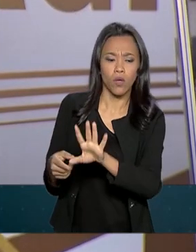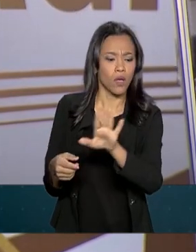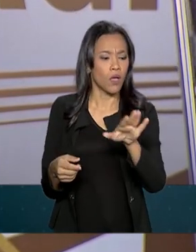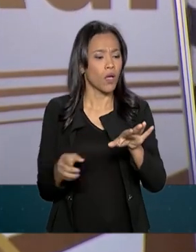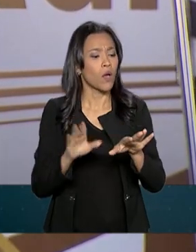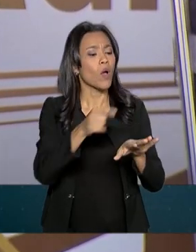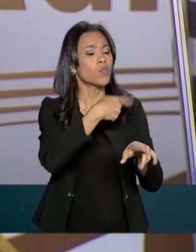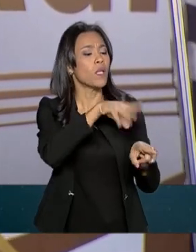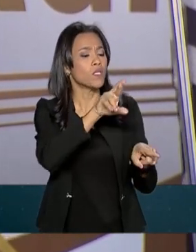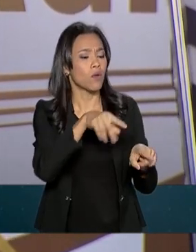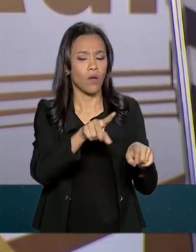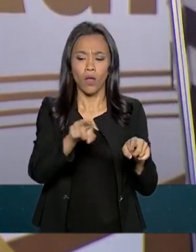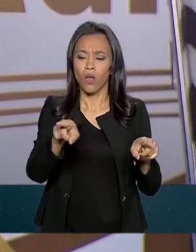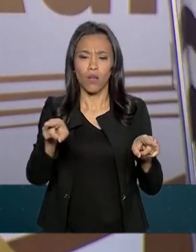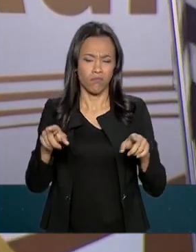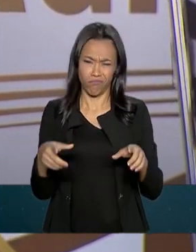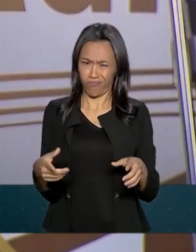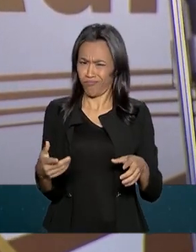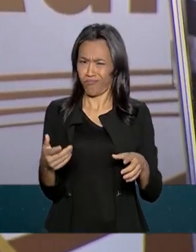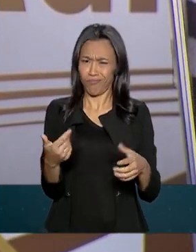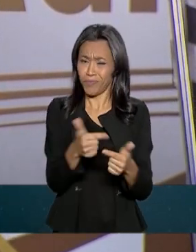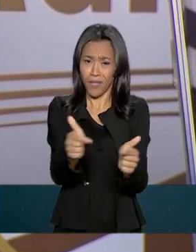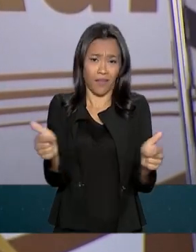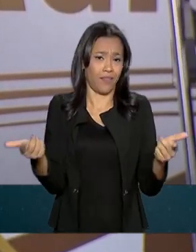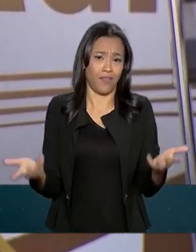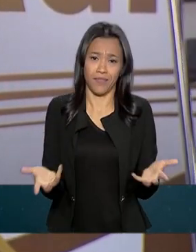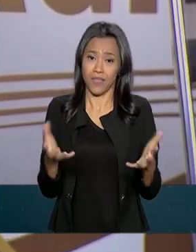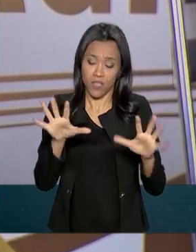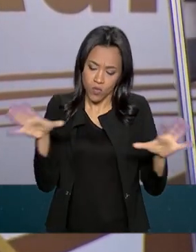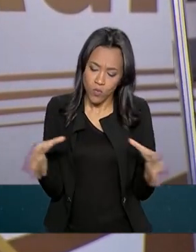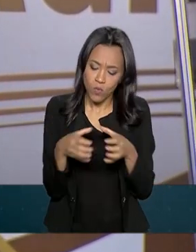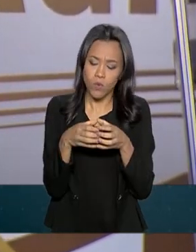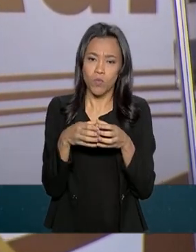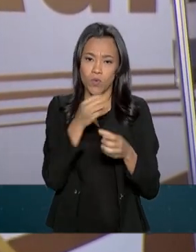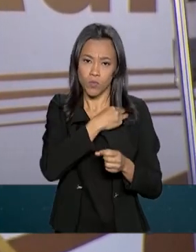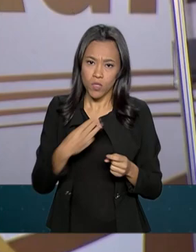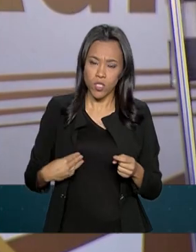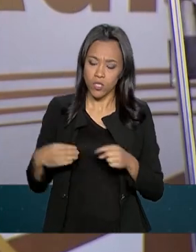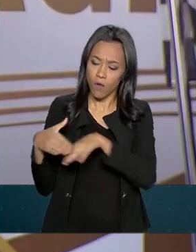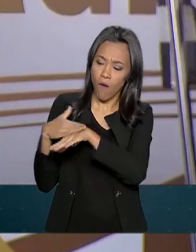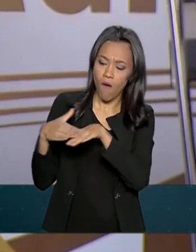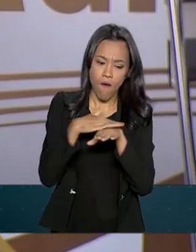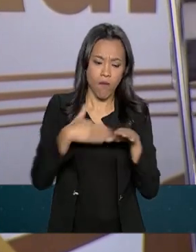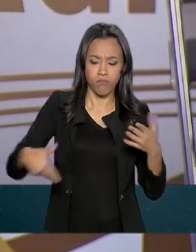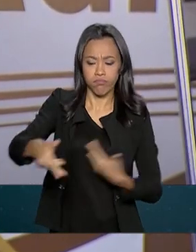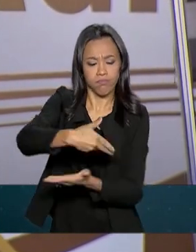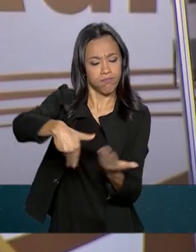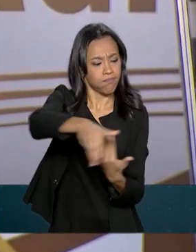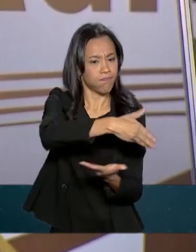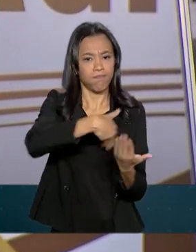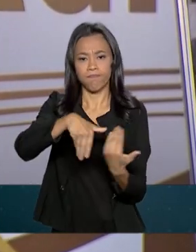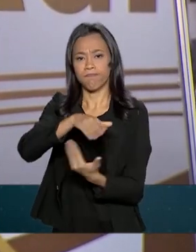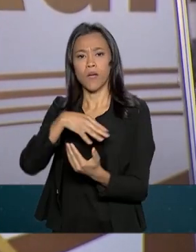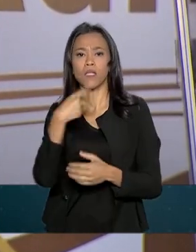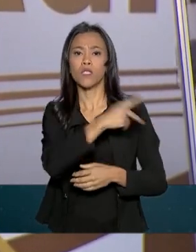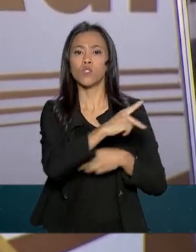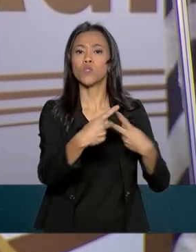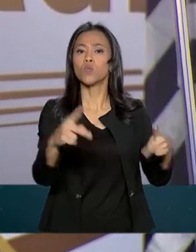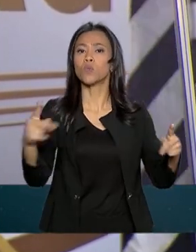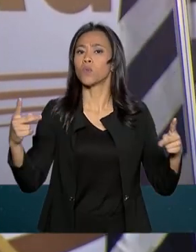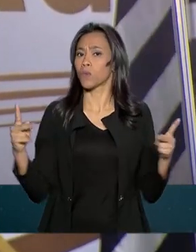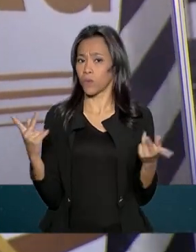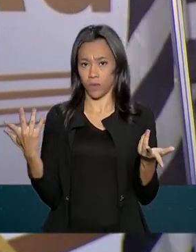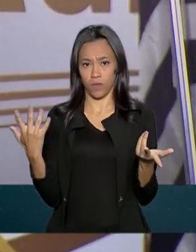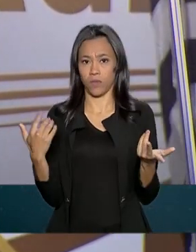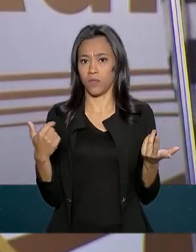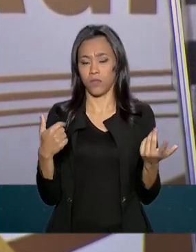a sua religião, o seu gênero, para conversar com o ministro e ser muito bem atendido naquilo que ele quer para o bem do